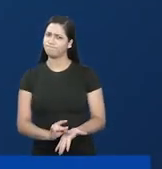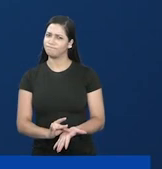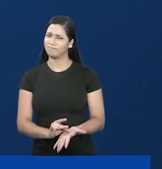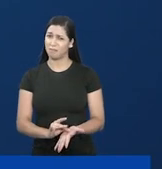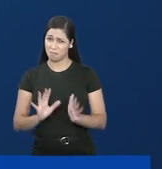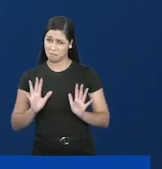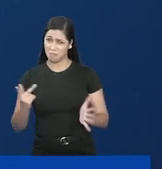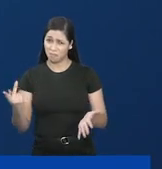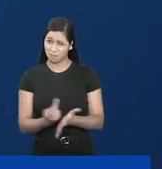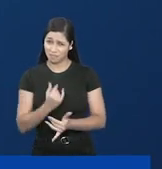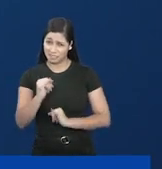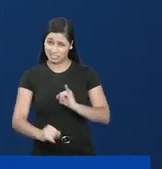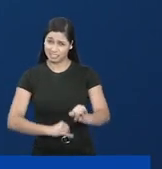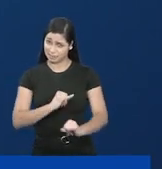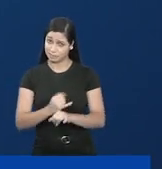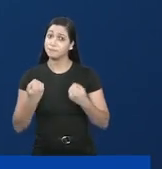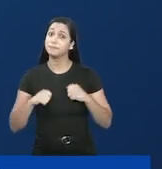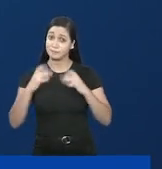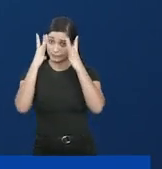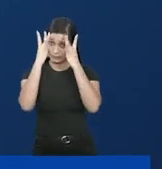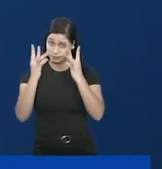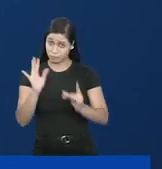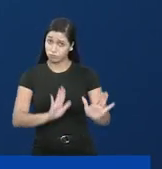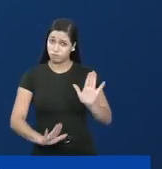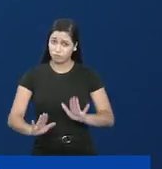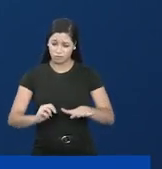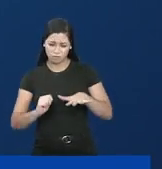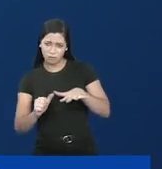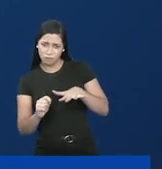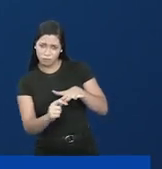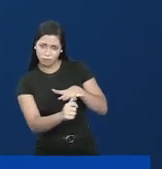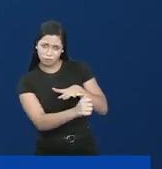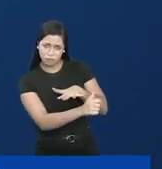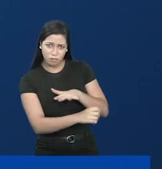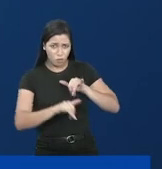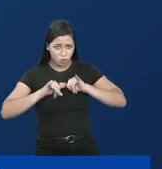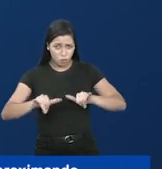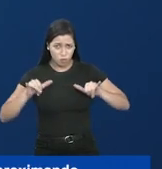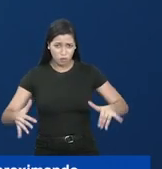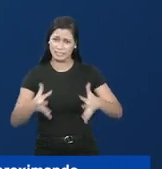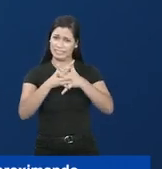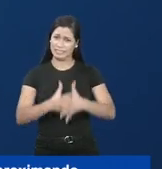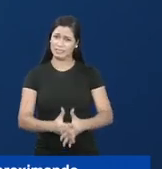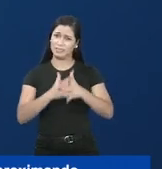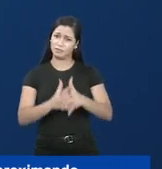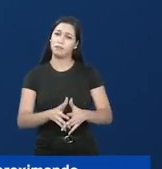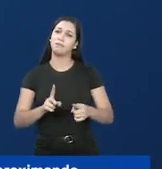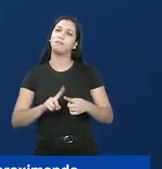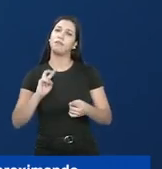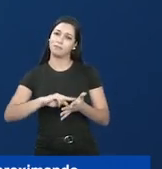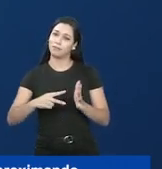neste mundo digital, é melhor ficar atento. A veiculação de fake news tenta confundir você, mas refletem